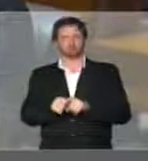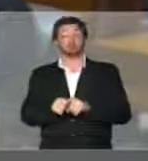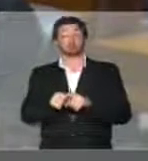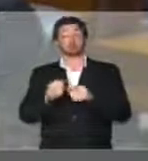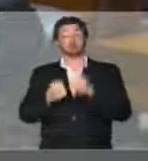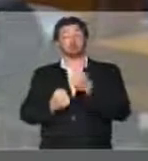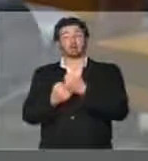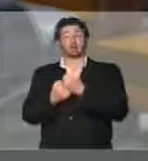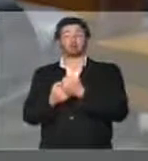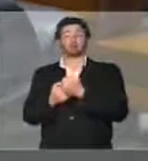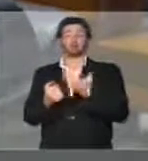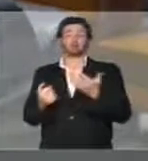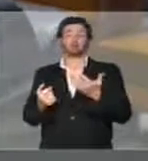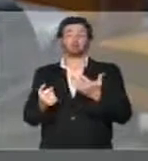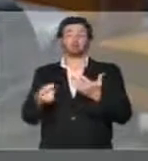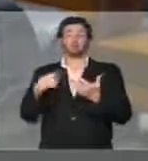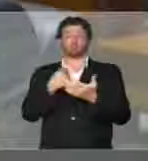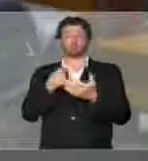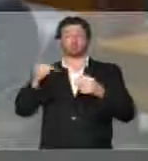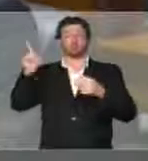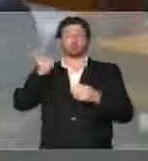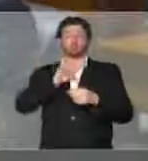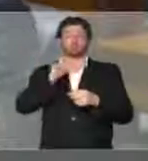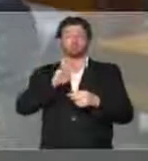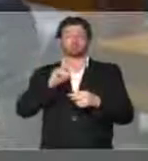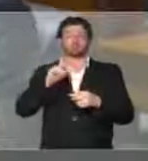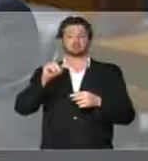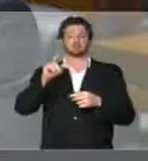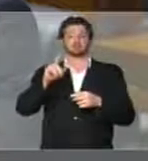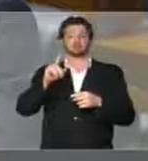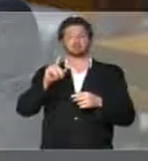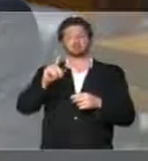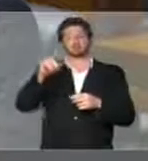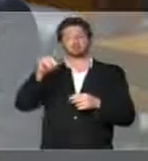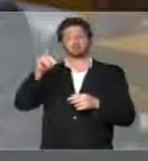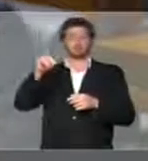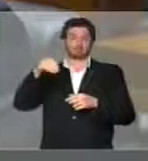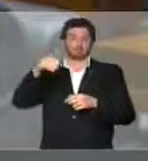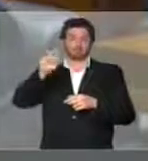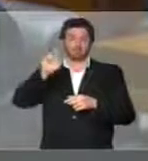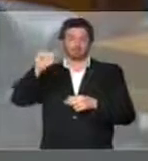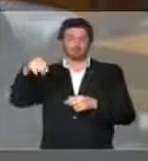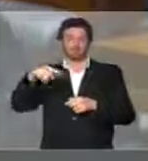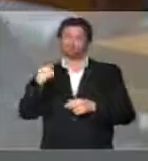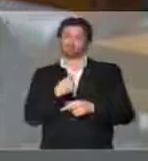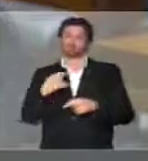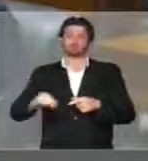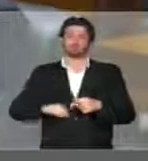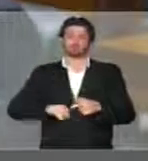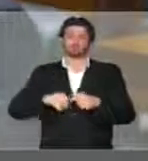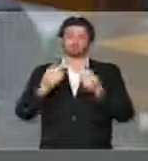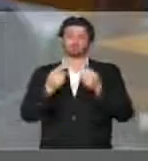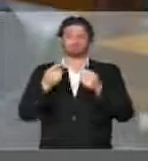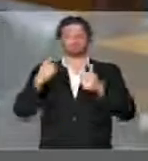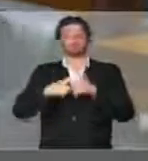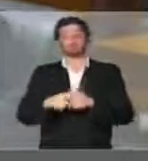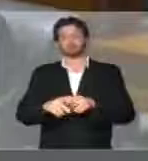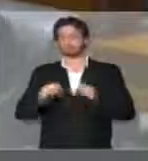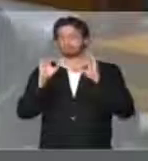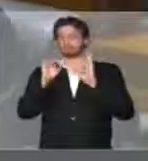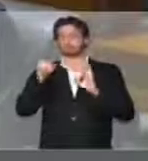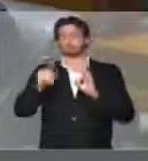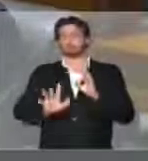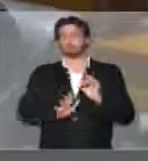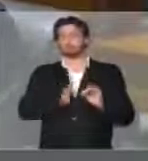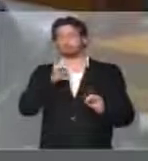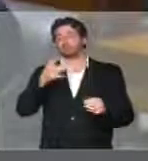solidariedade ao nosso povo de Mariana e de toda Minas Gerais. Estamos todos sofrendo com esse que foi, sem dúvida, o